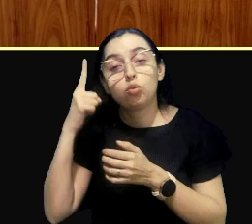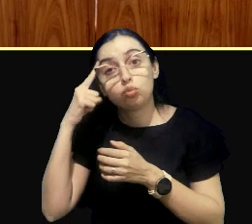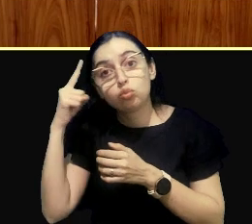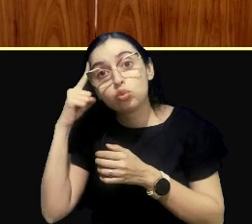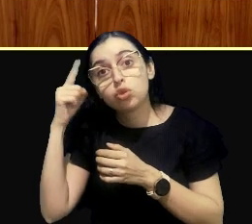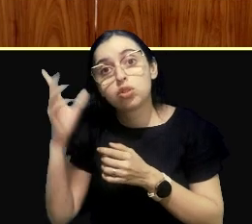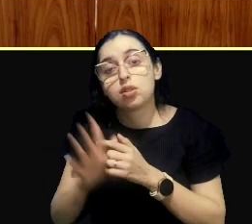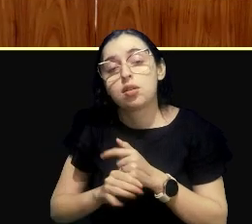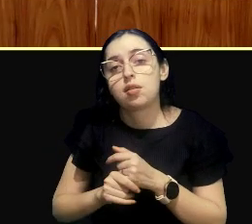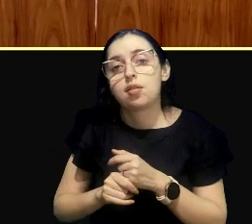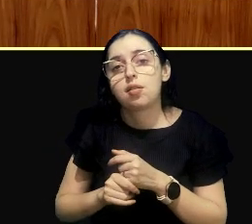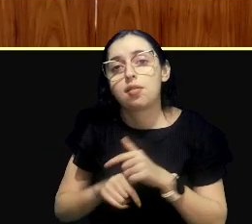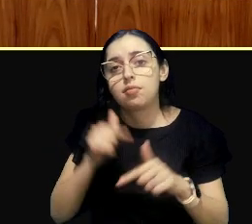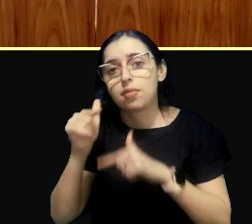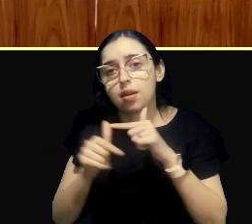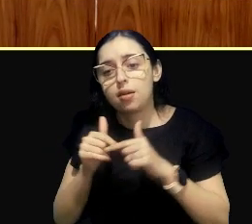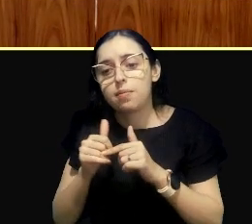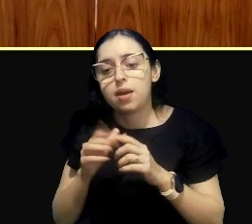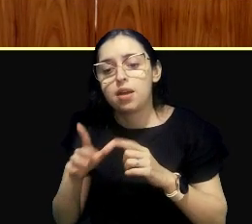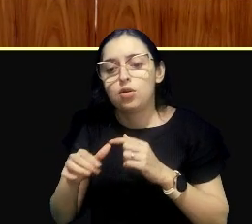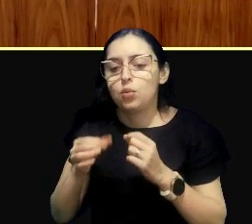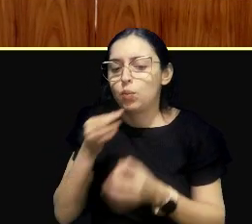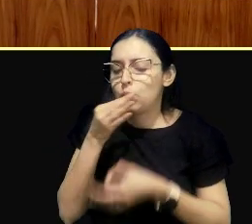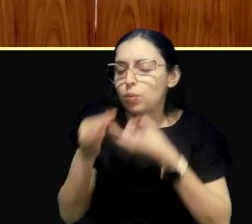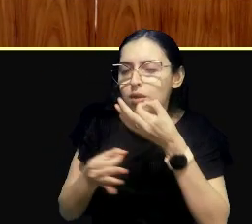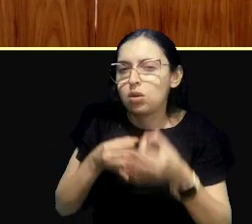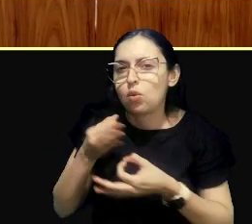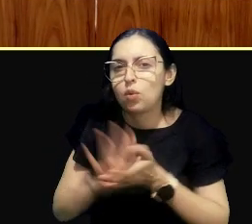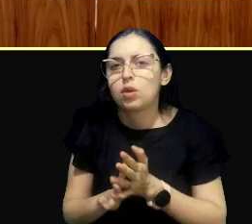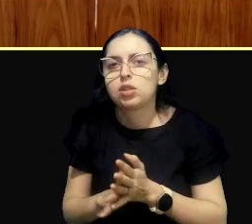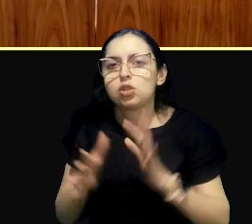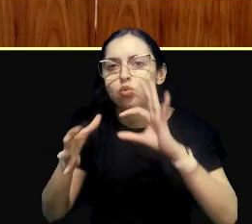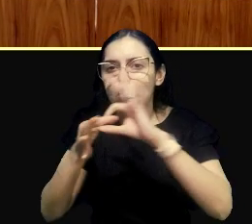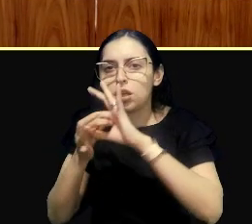haja essa união para esse benefício a todos.